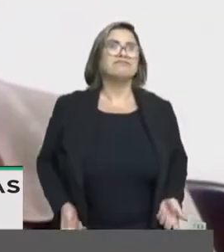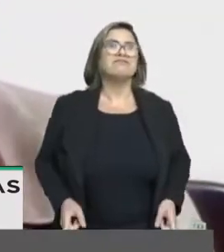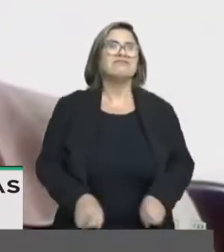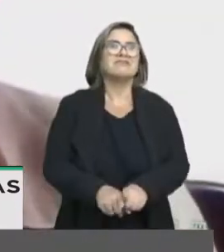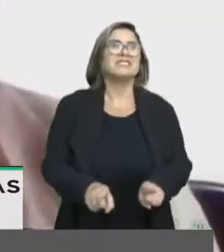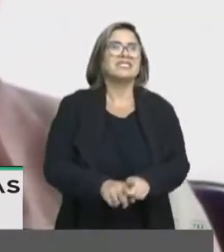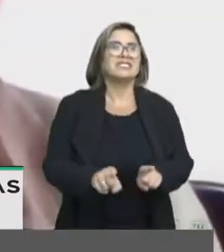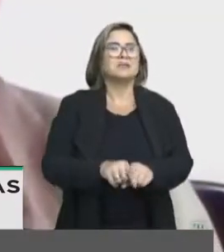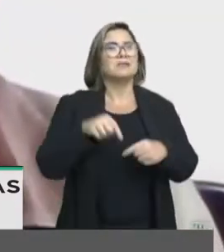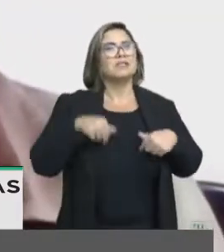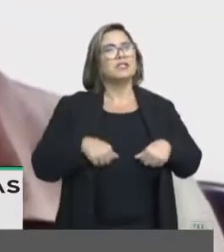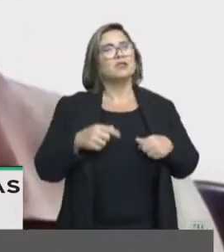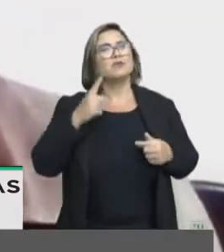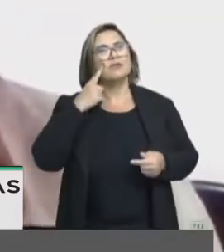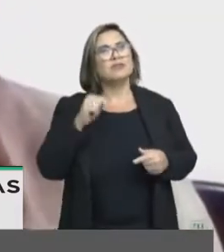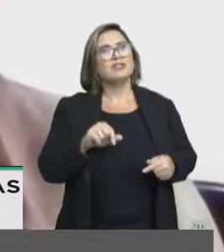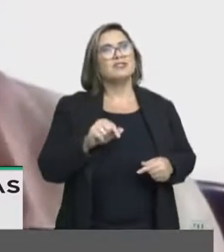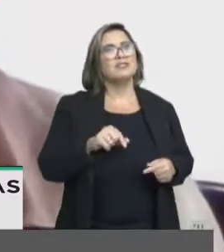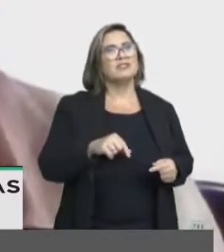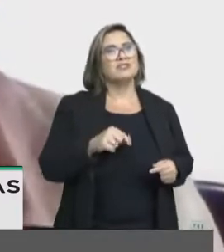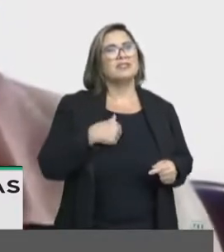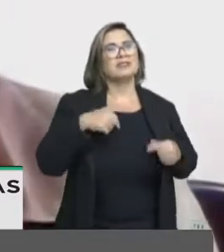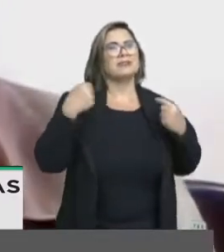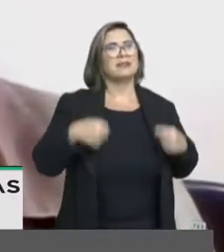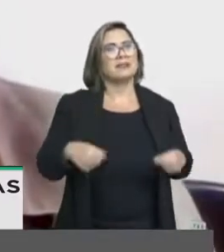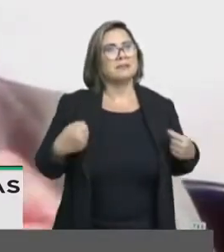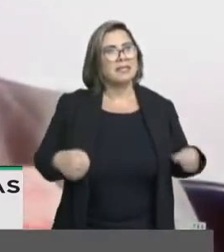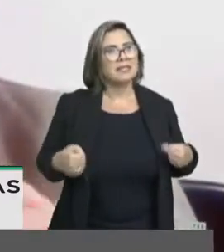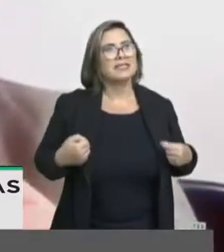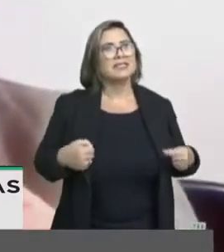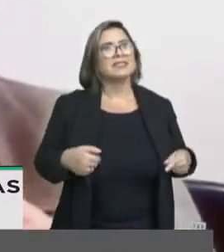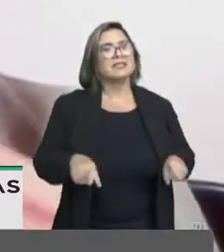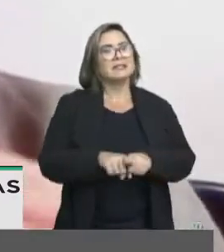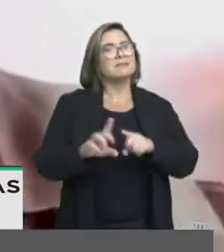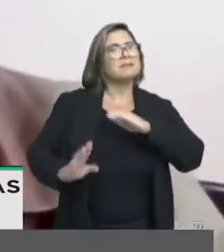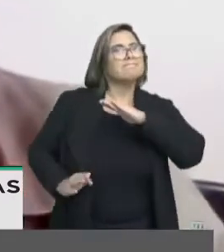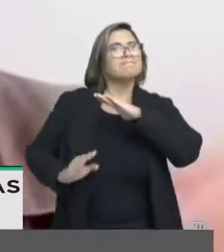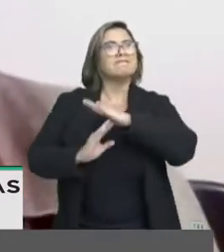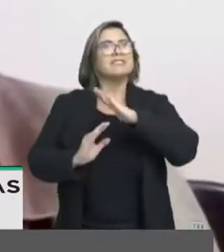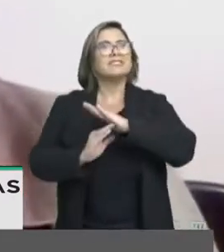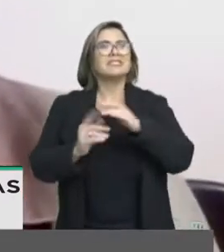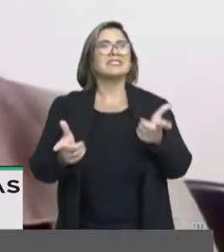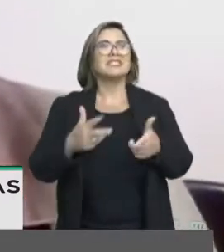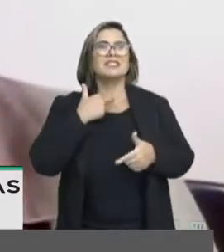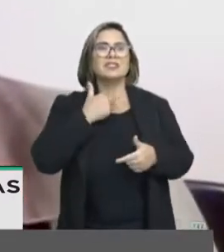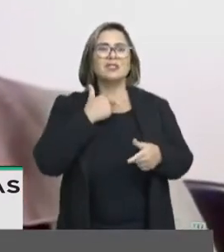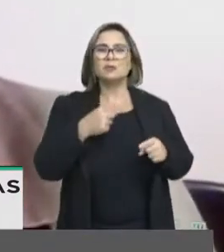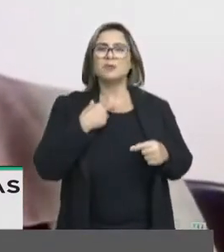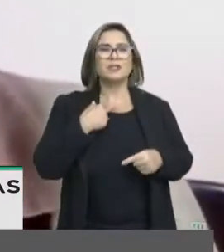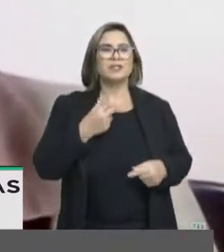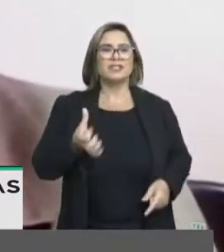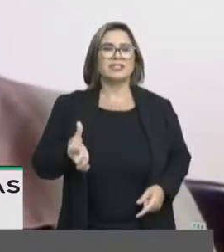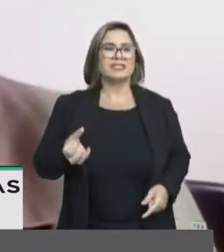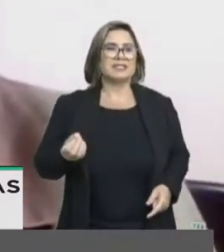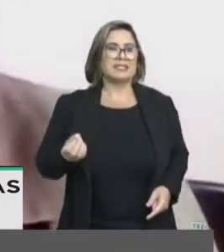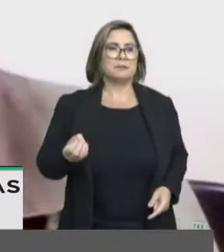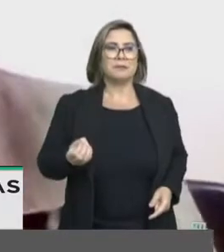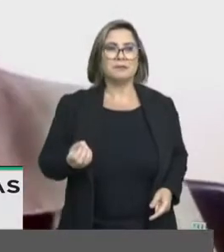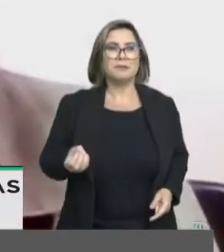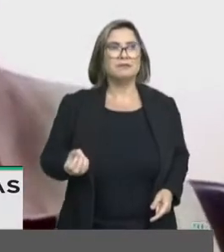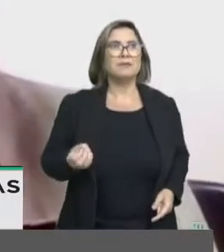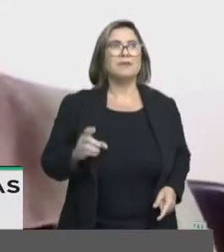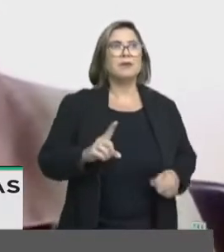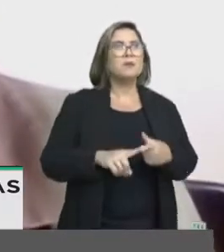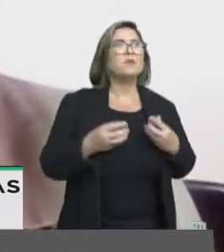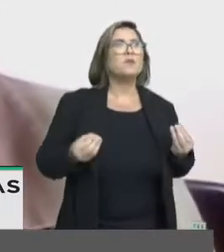encerro dizendo que nós, se é necessário que tenhamos um teto, esse campo não pode ser de 70 mil, não pode ser de 70 mil,